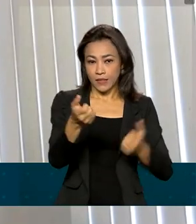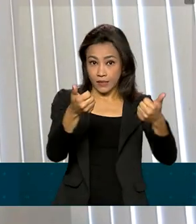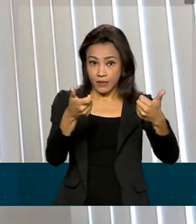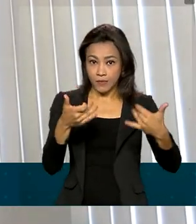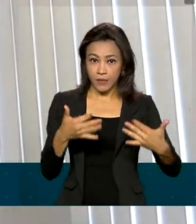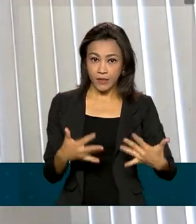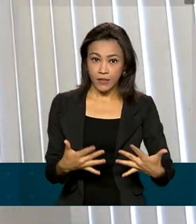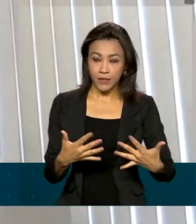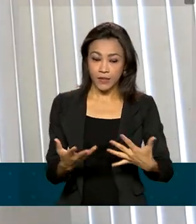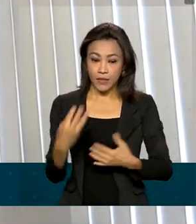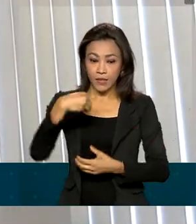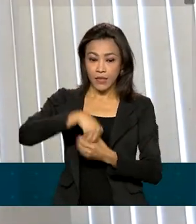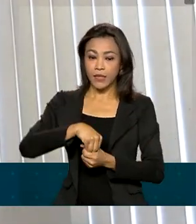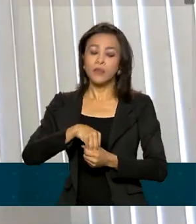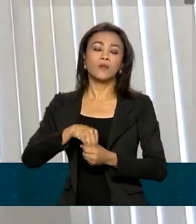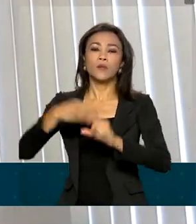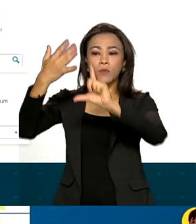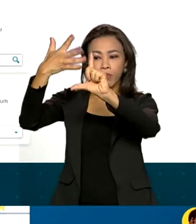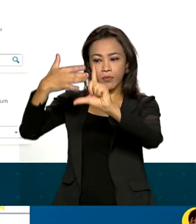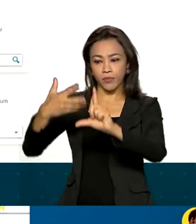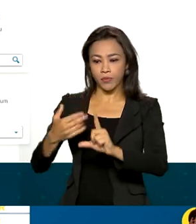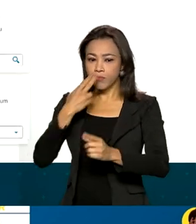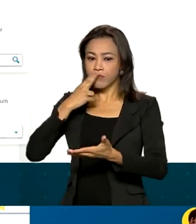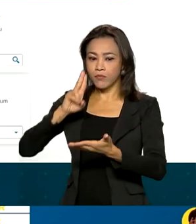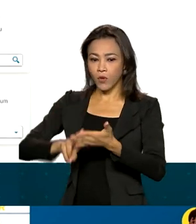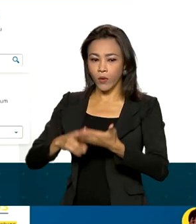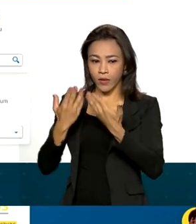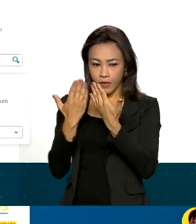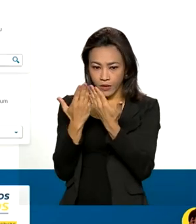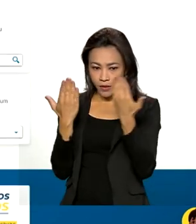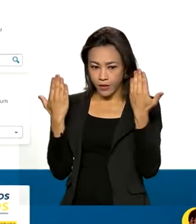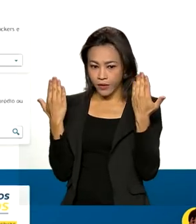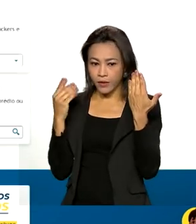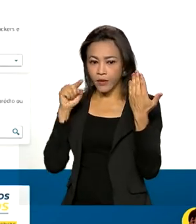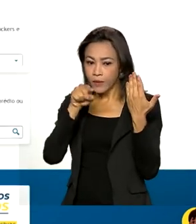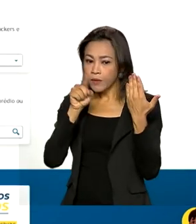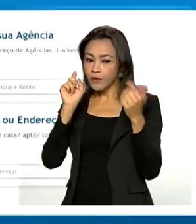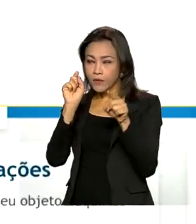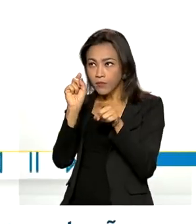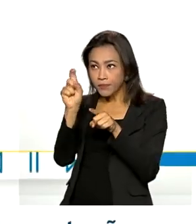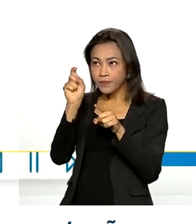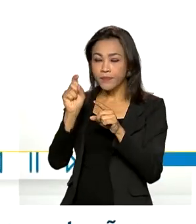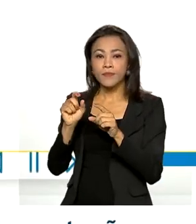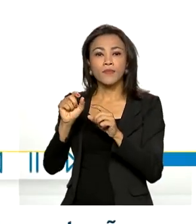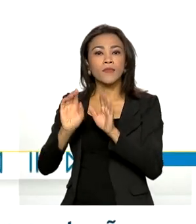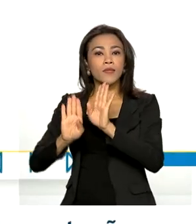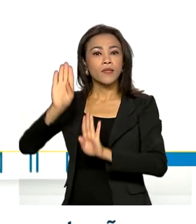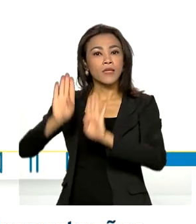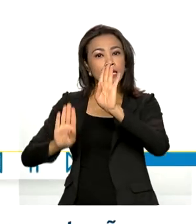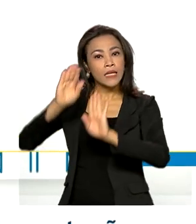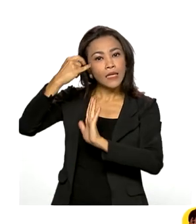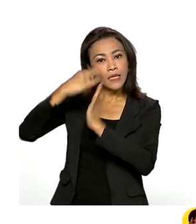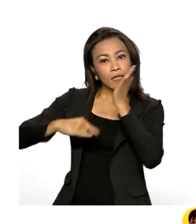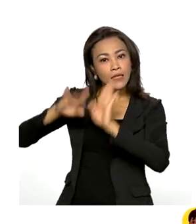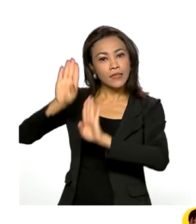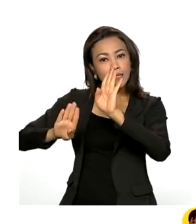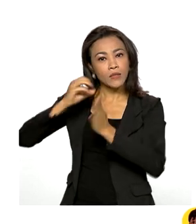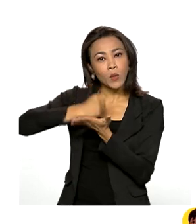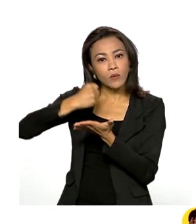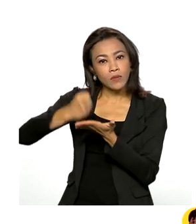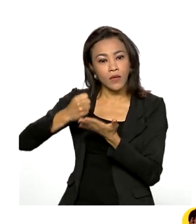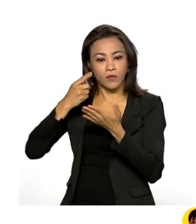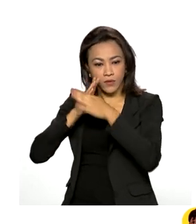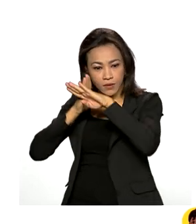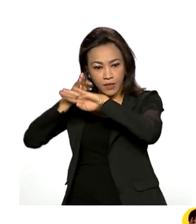do correios.com.br, uma área específica para licitações e contratos. dentro dessa área